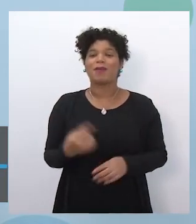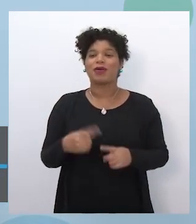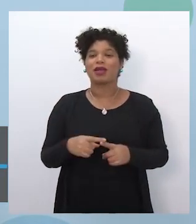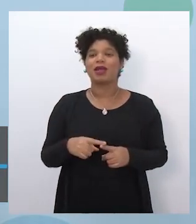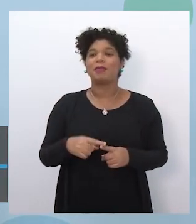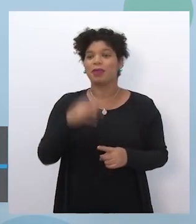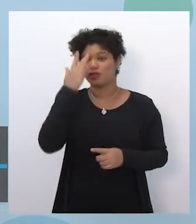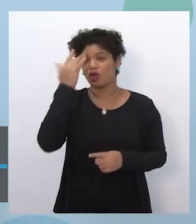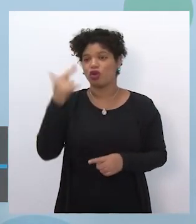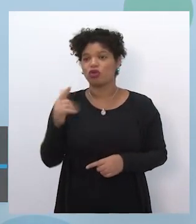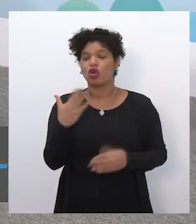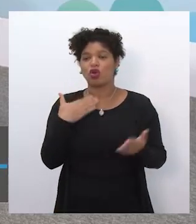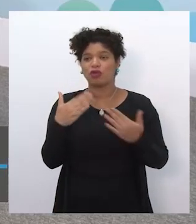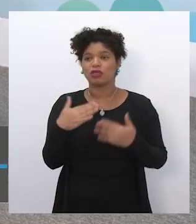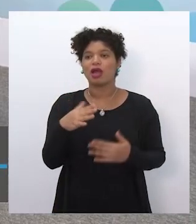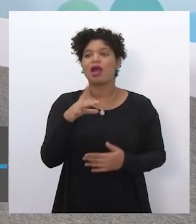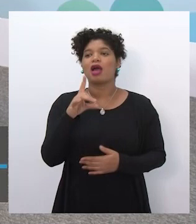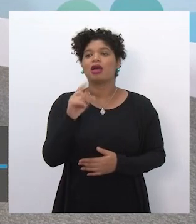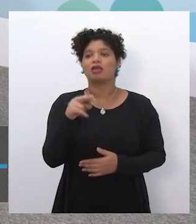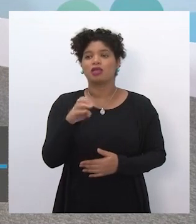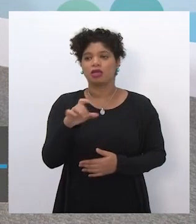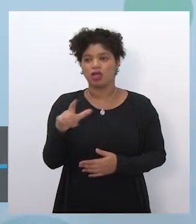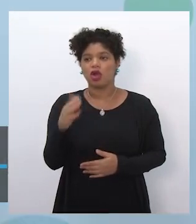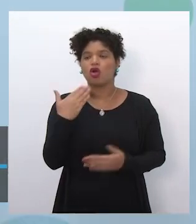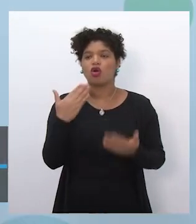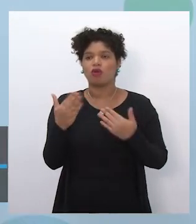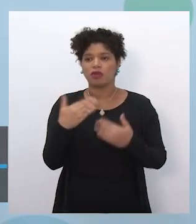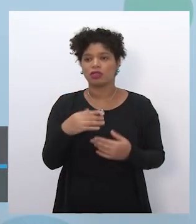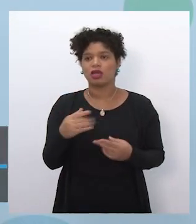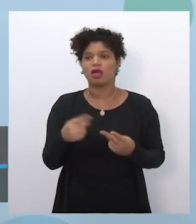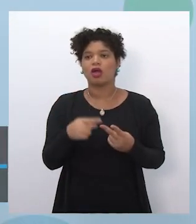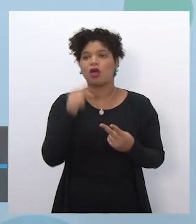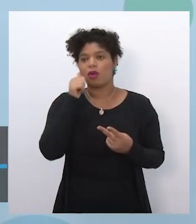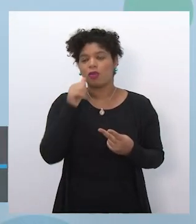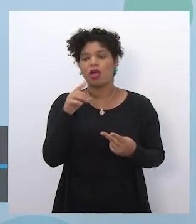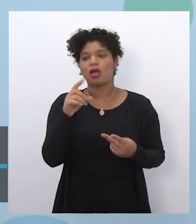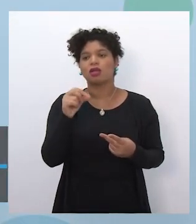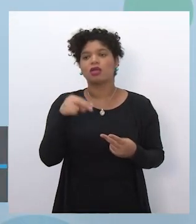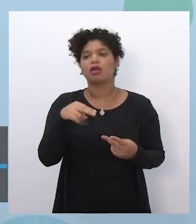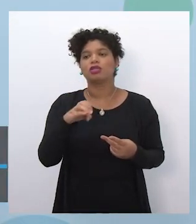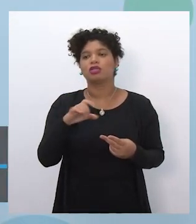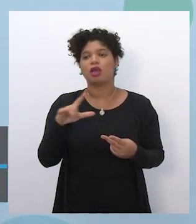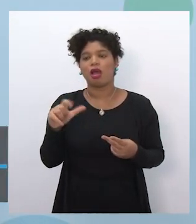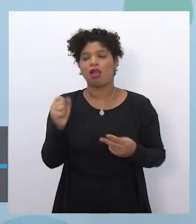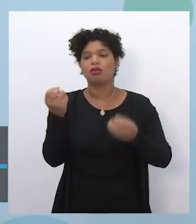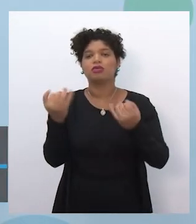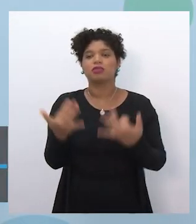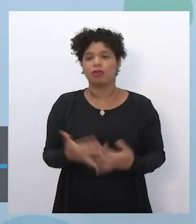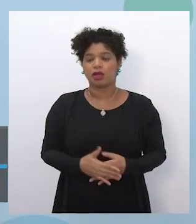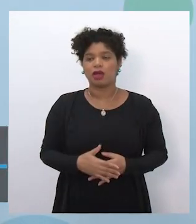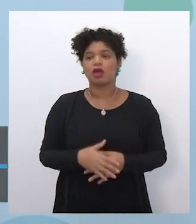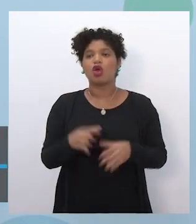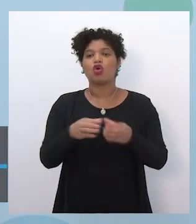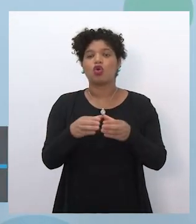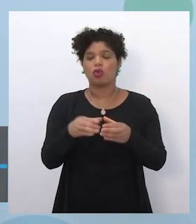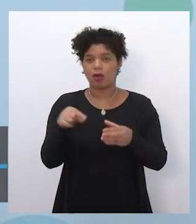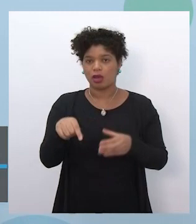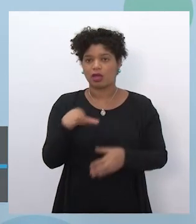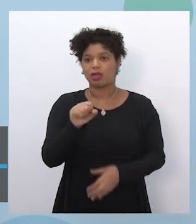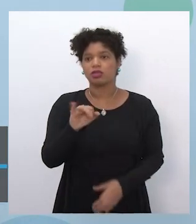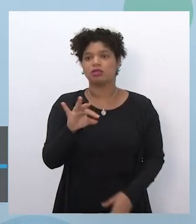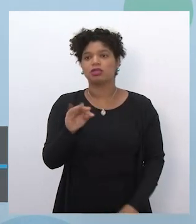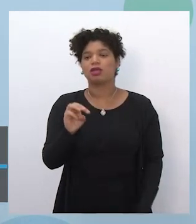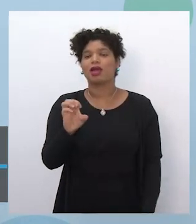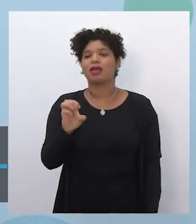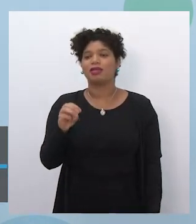pessoas, o Daniel continua com vocês, a Daniela vai vir falar com vocês também, a equipe da CITEM, mas eu